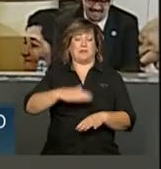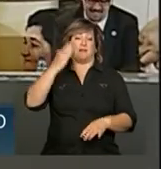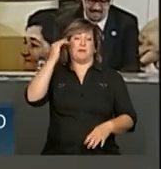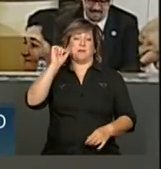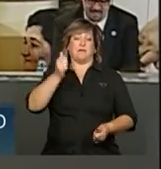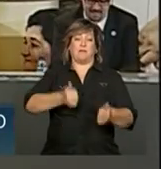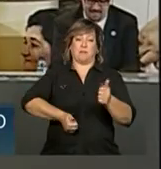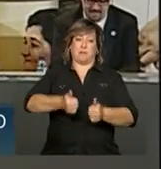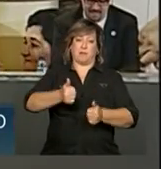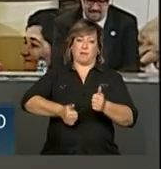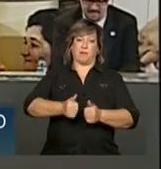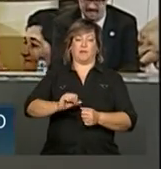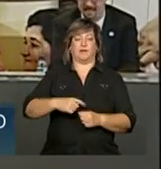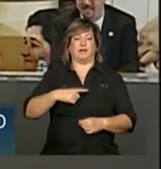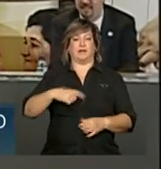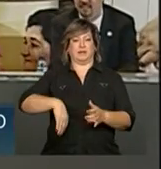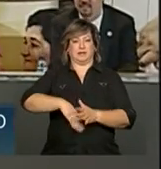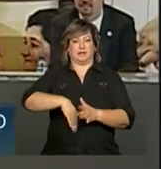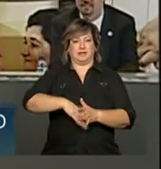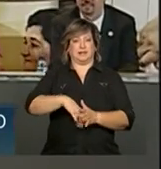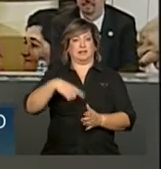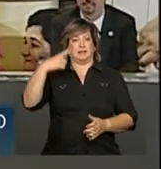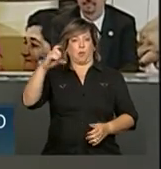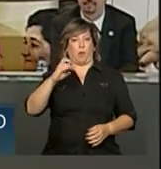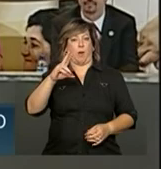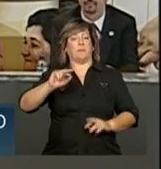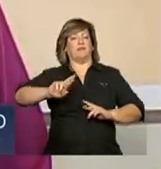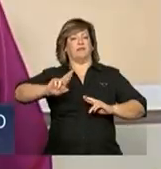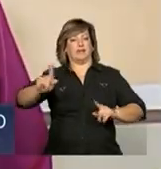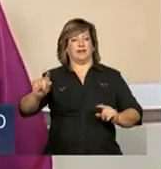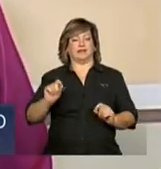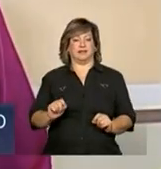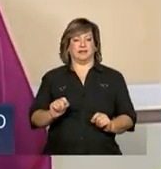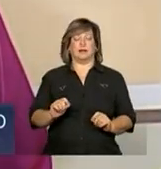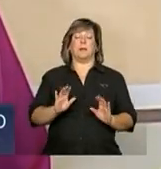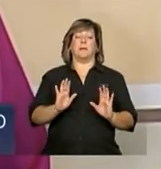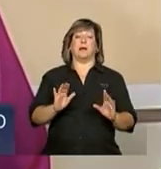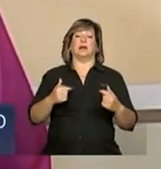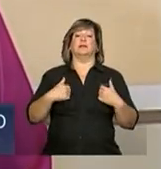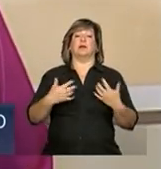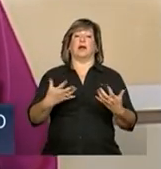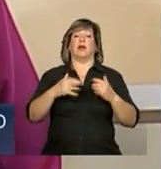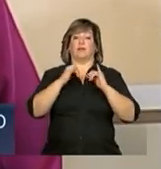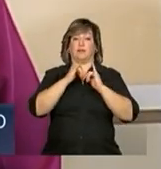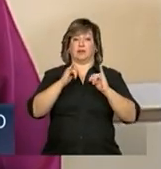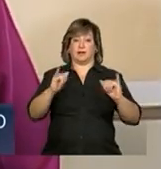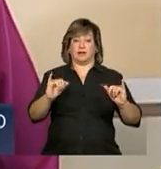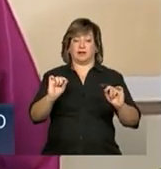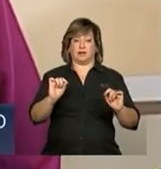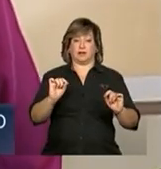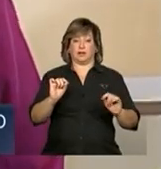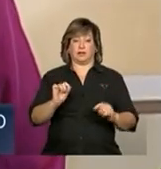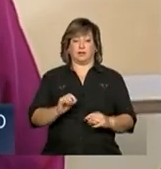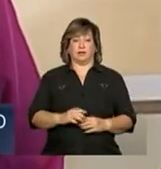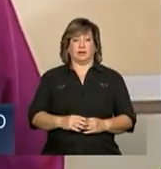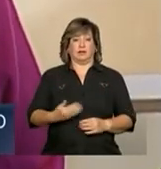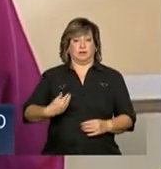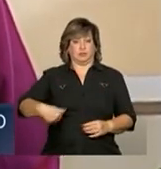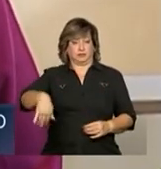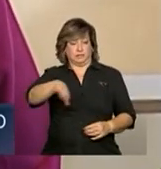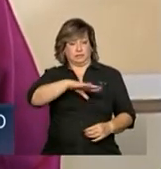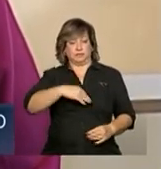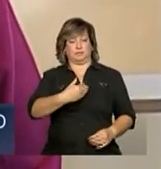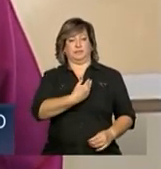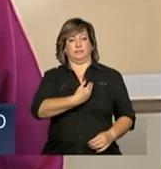Então, eu quero dizer que o nosso país, o nosso governo,